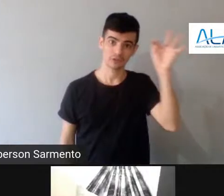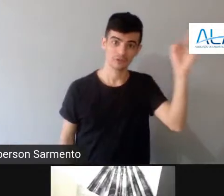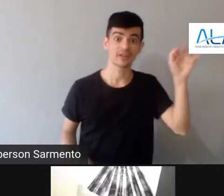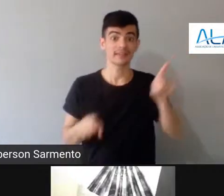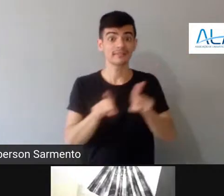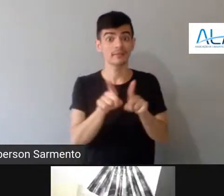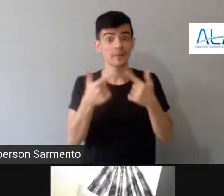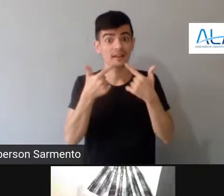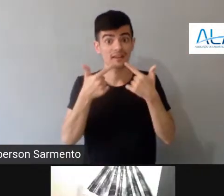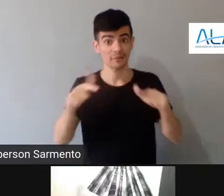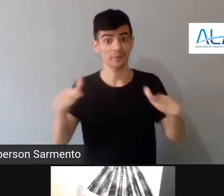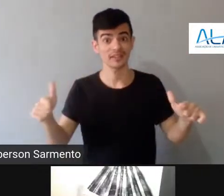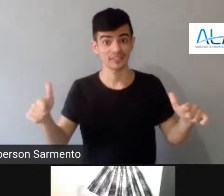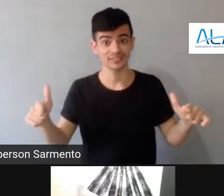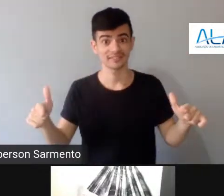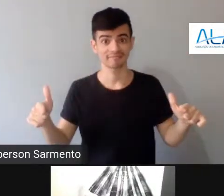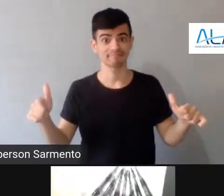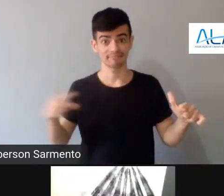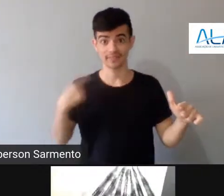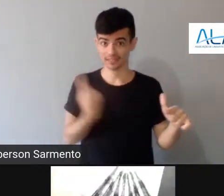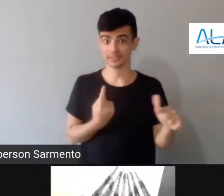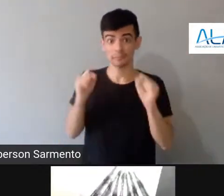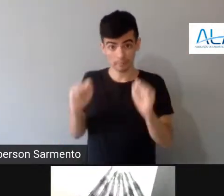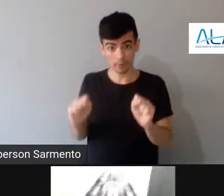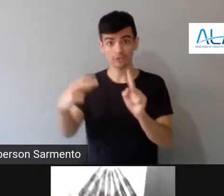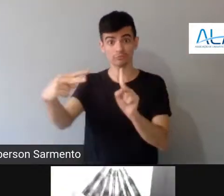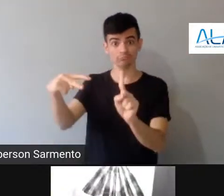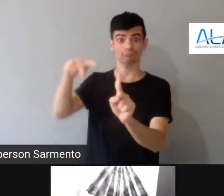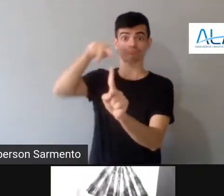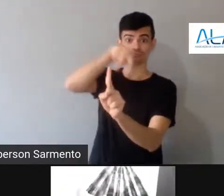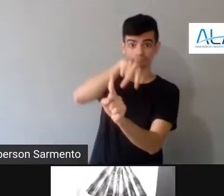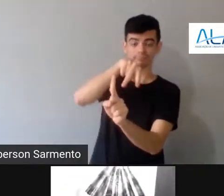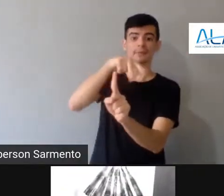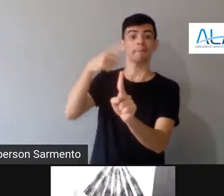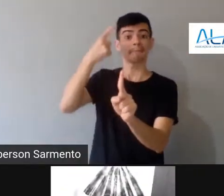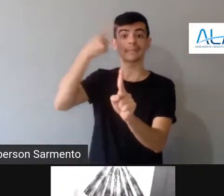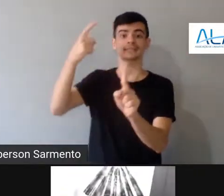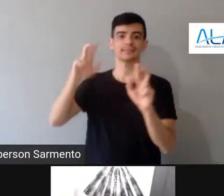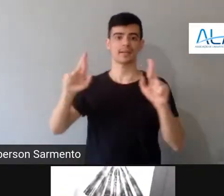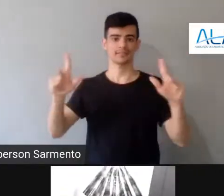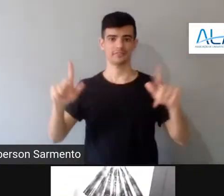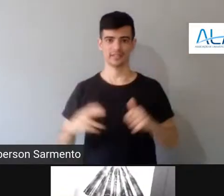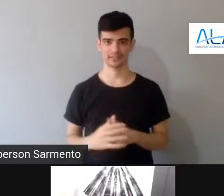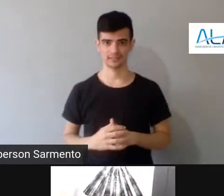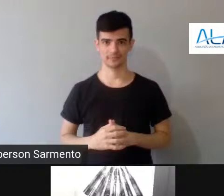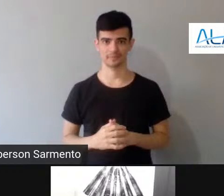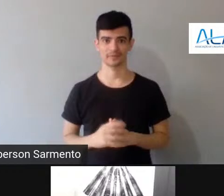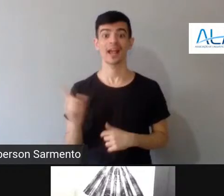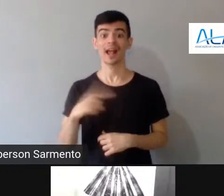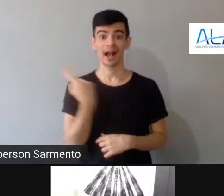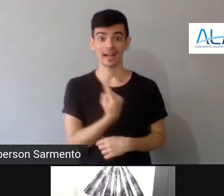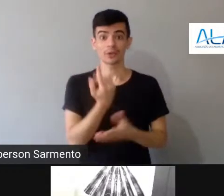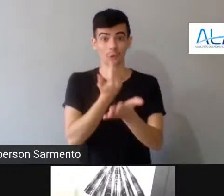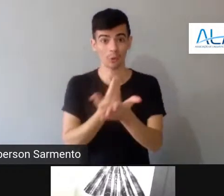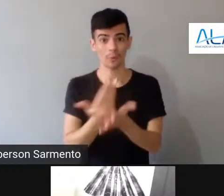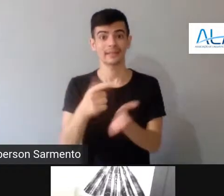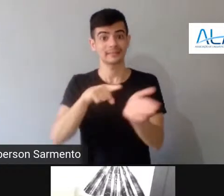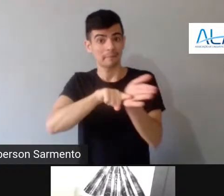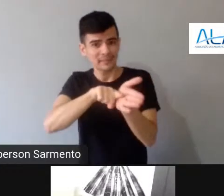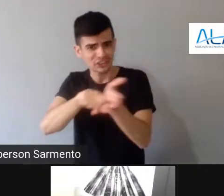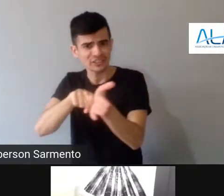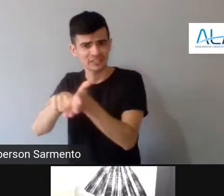Por que que nós, quando vamos fazer pesquisa, a gente só se baseia